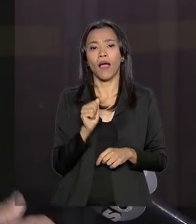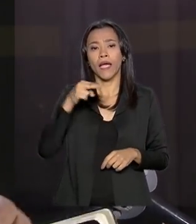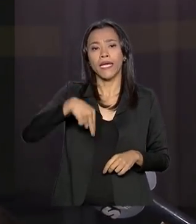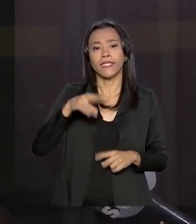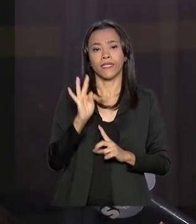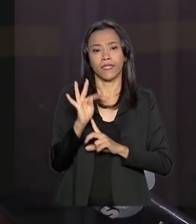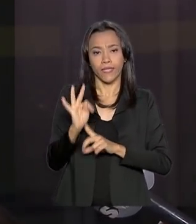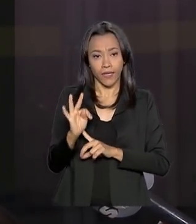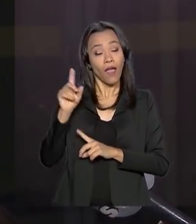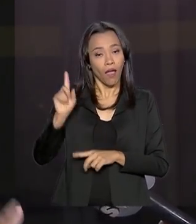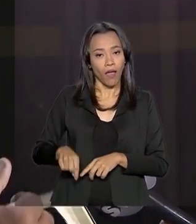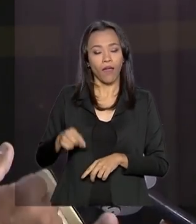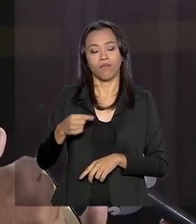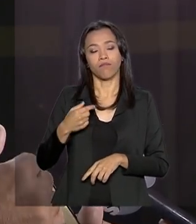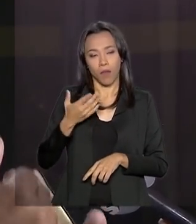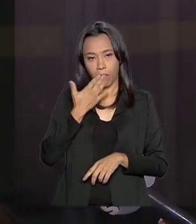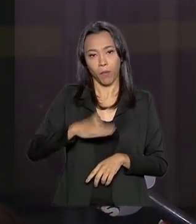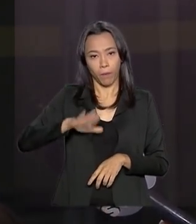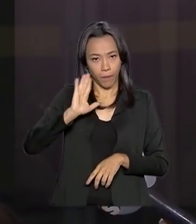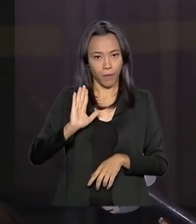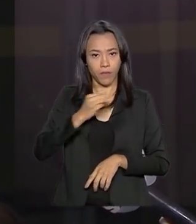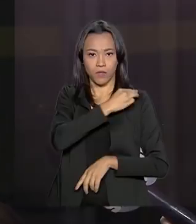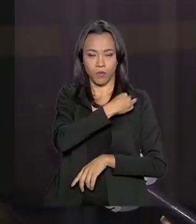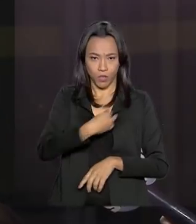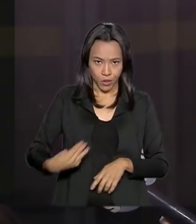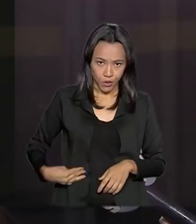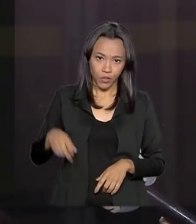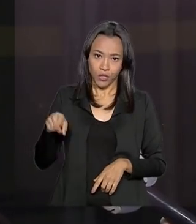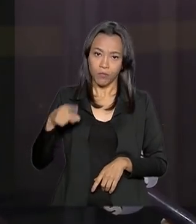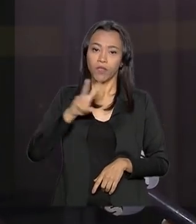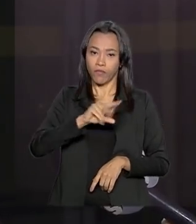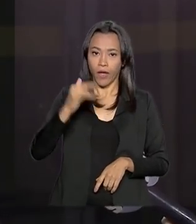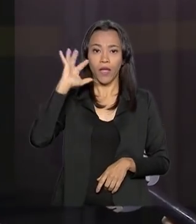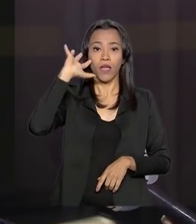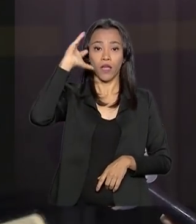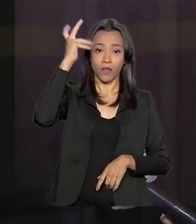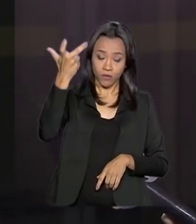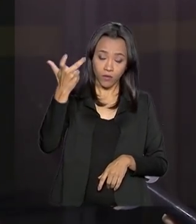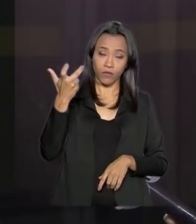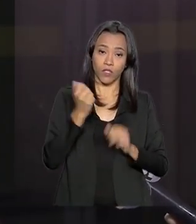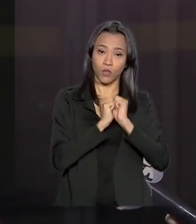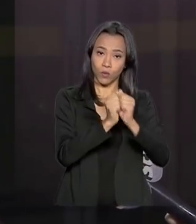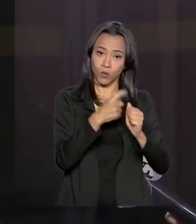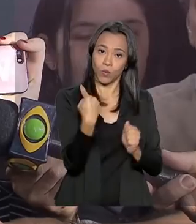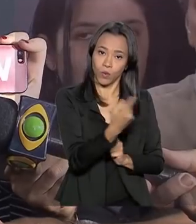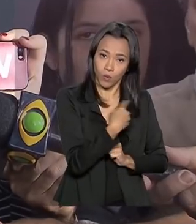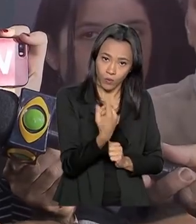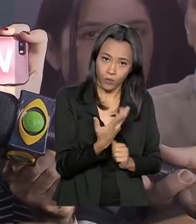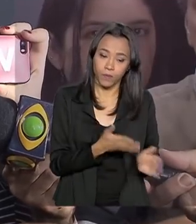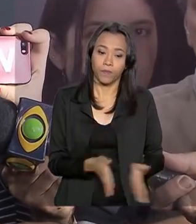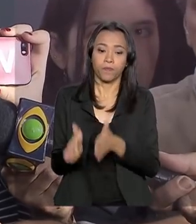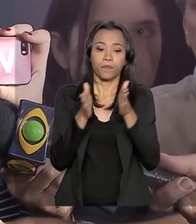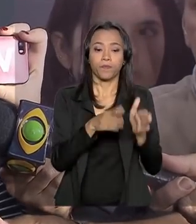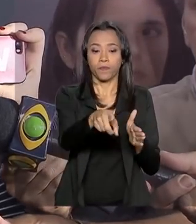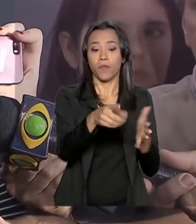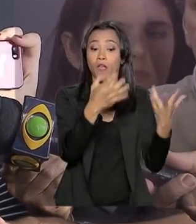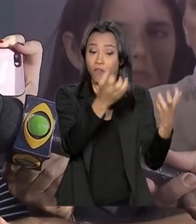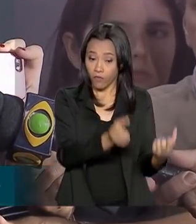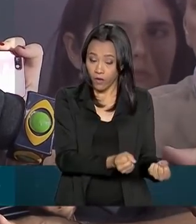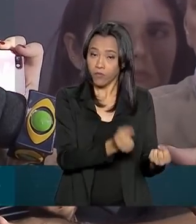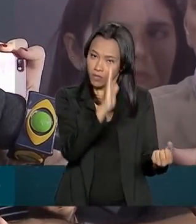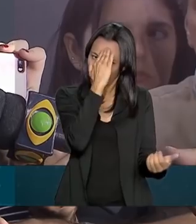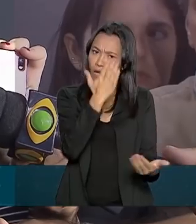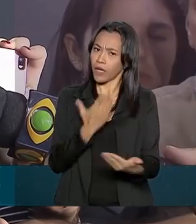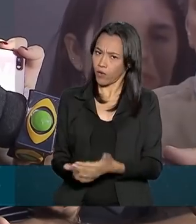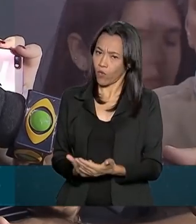ministro, comprometeu em curto prazo resolver isso aí com a gente através da CNTA. Vamos dar credibilidade e eu vou